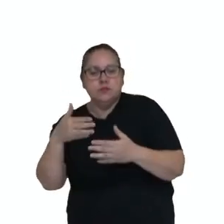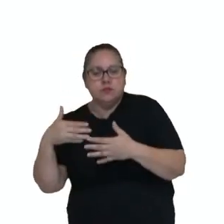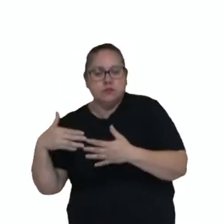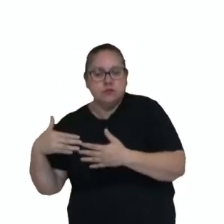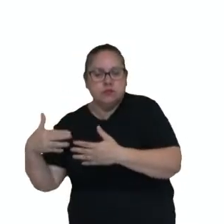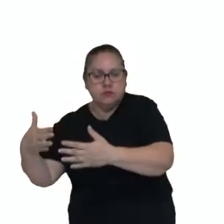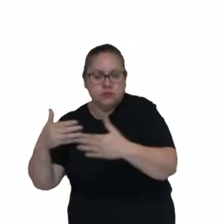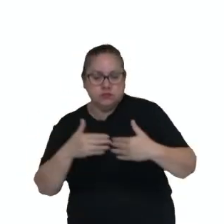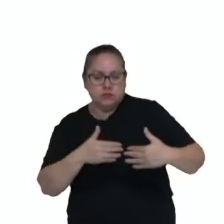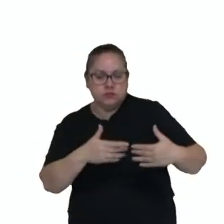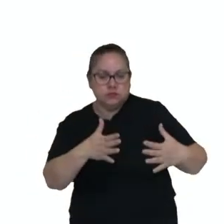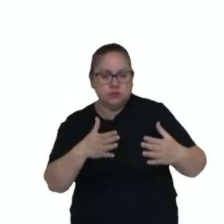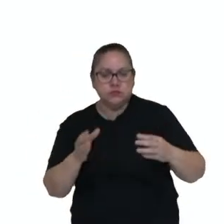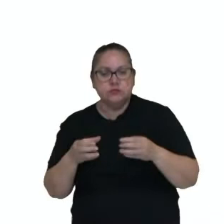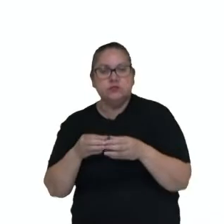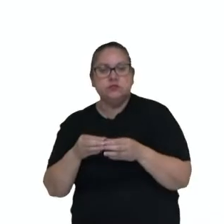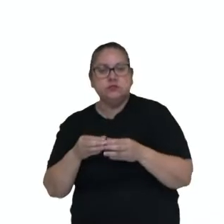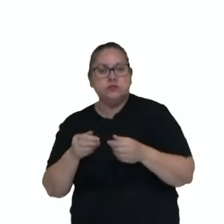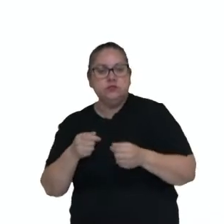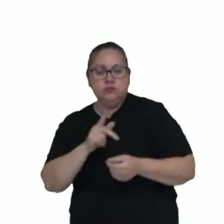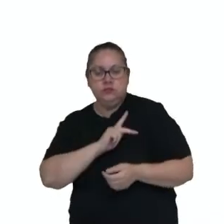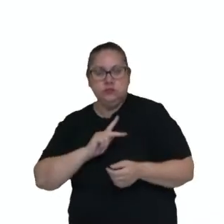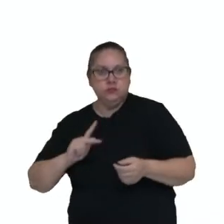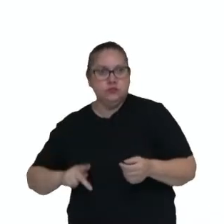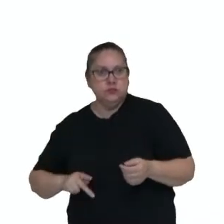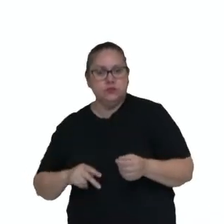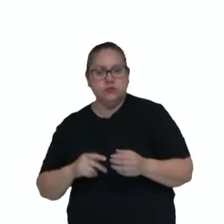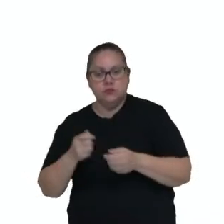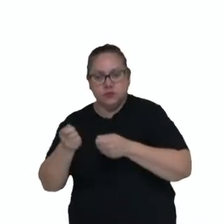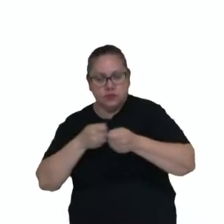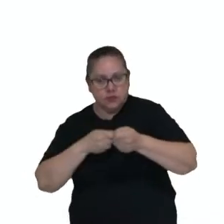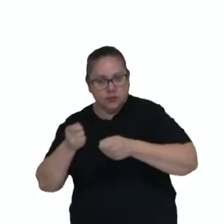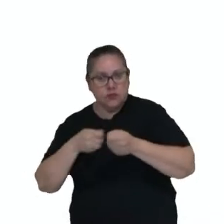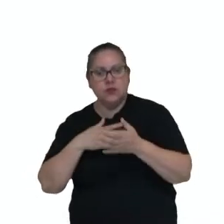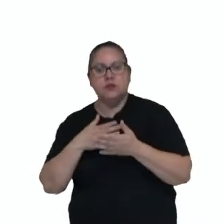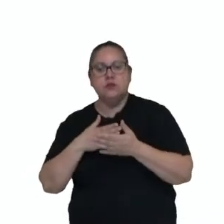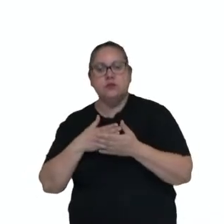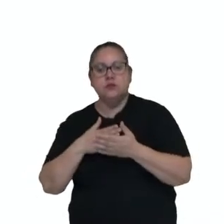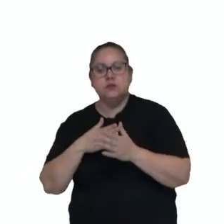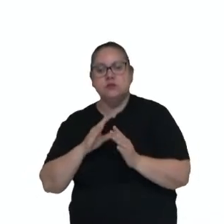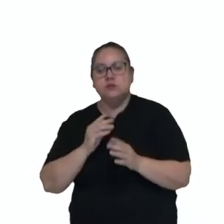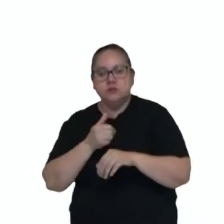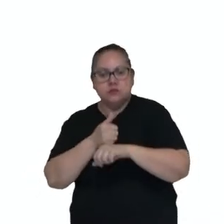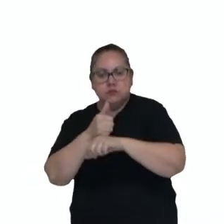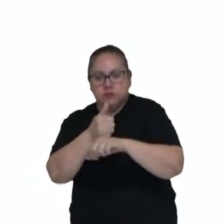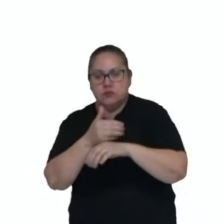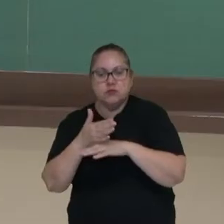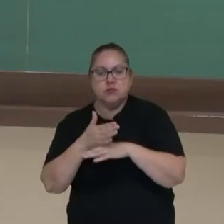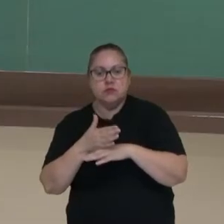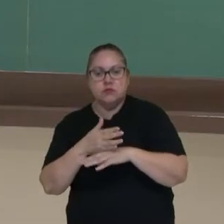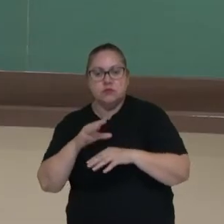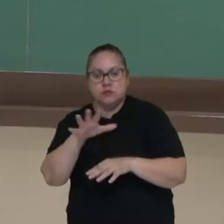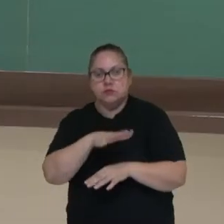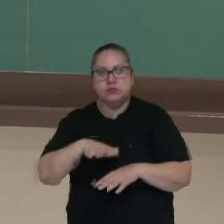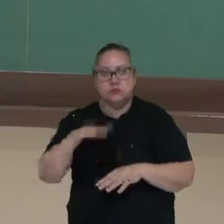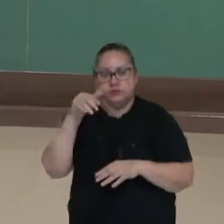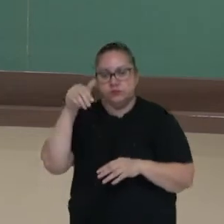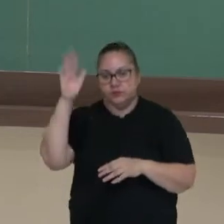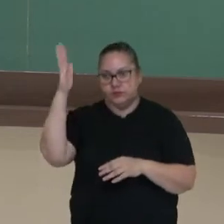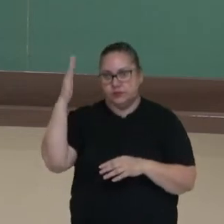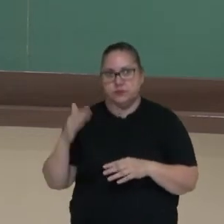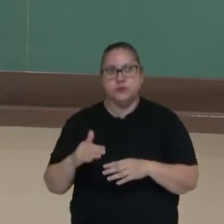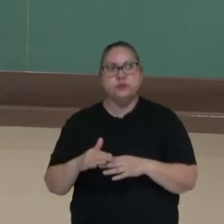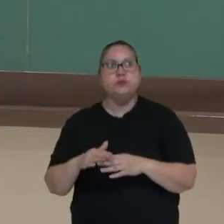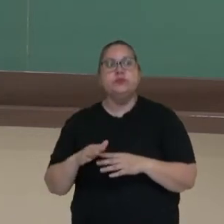funções de se reunir serviços públicos, de administrar e de gerenciar o território brasileiro.